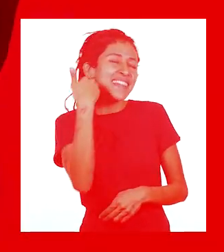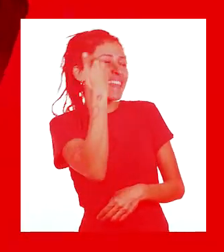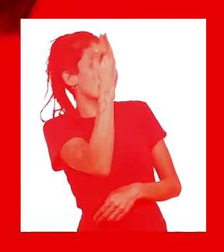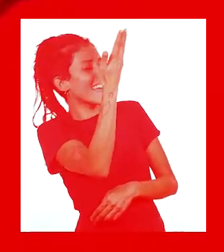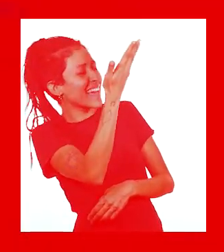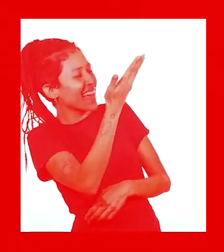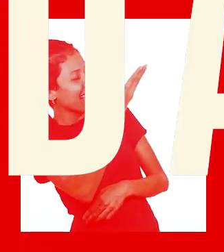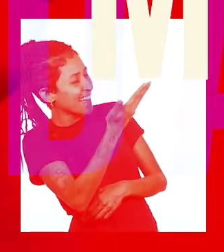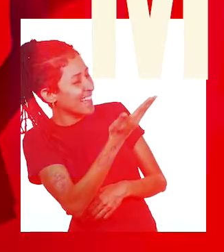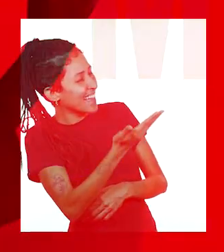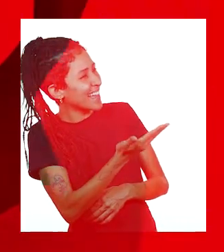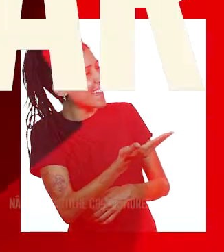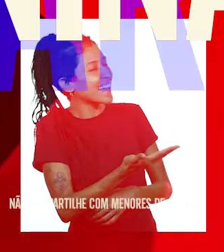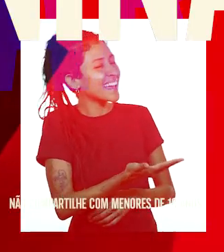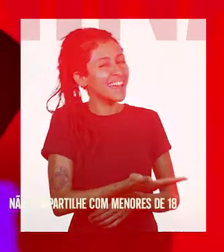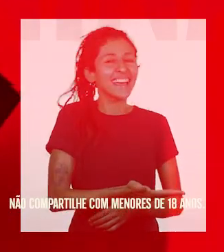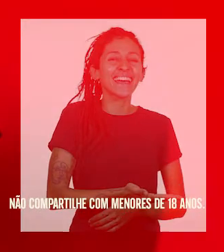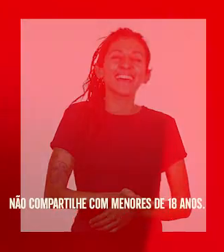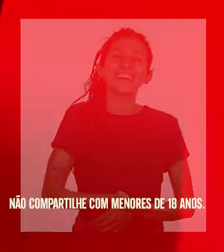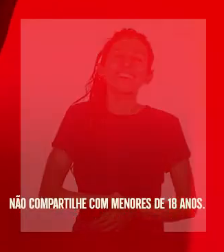mulher Do que?